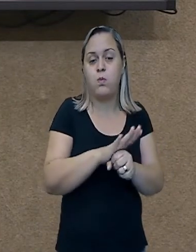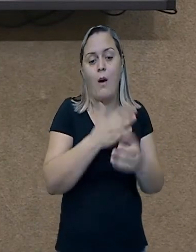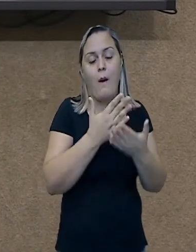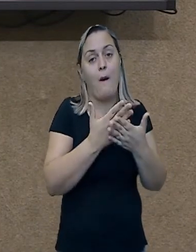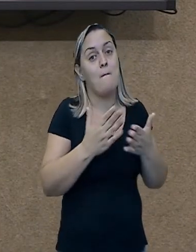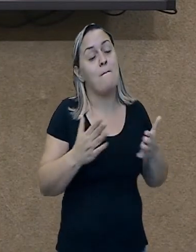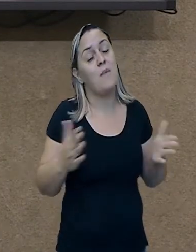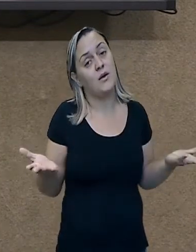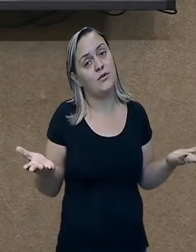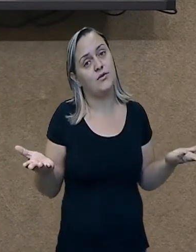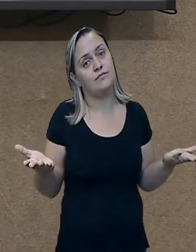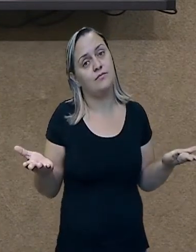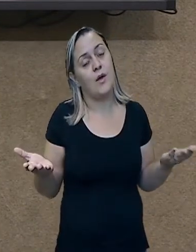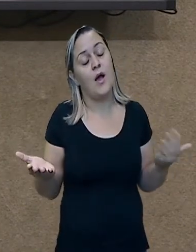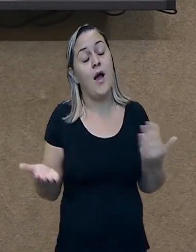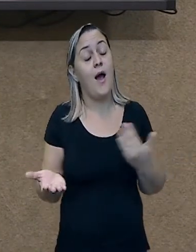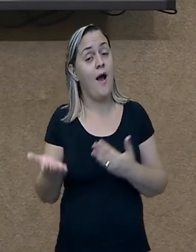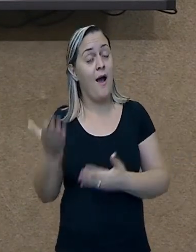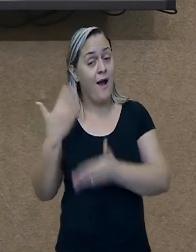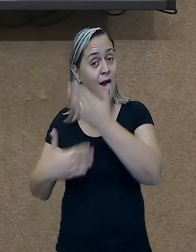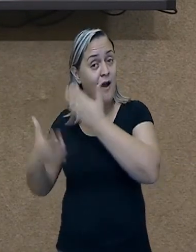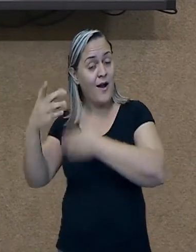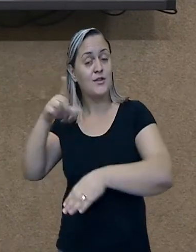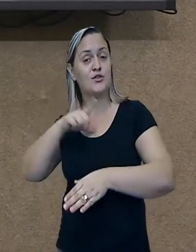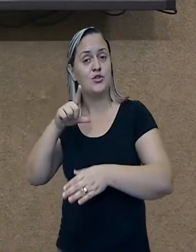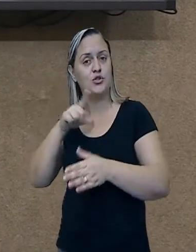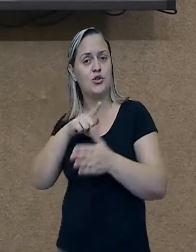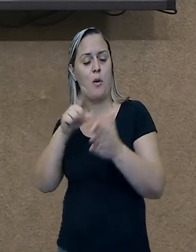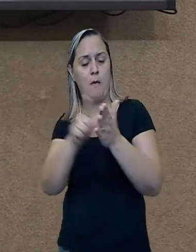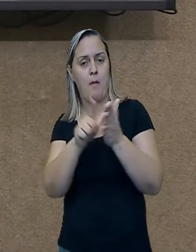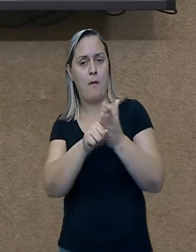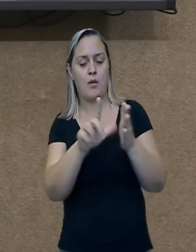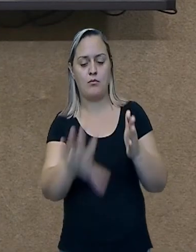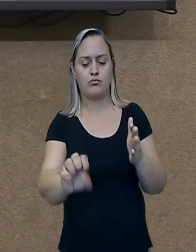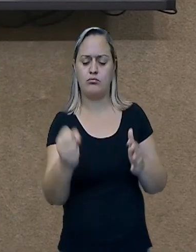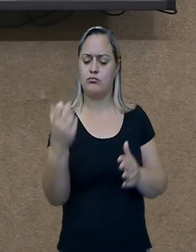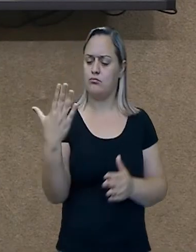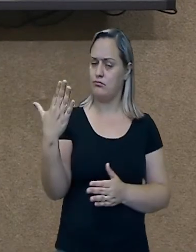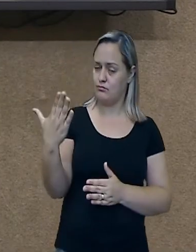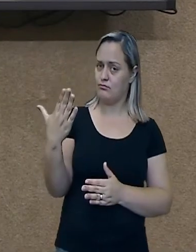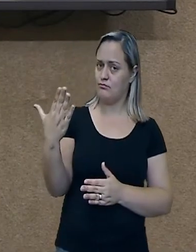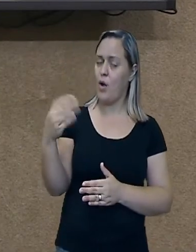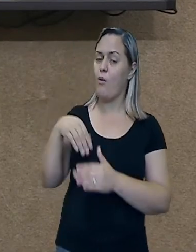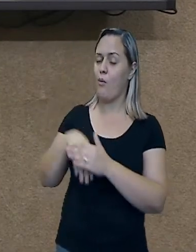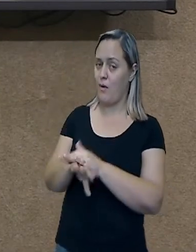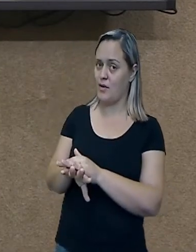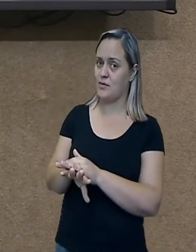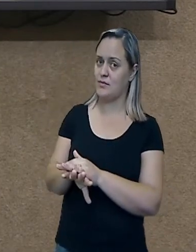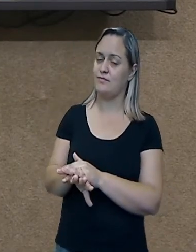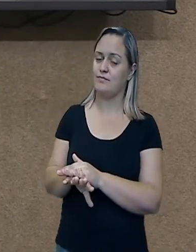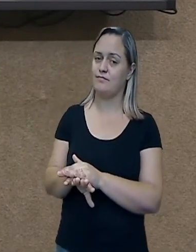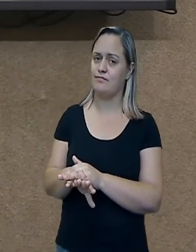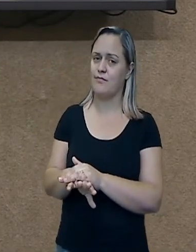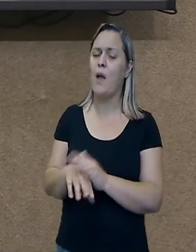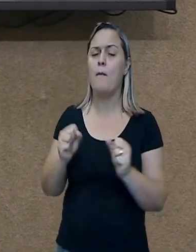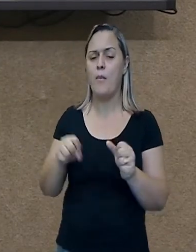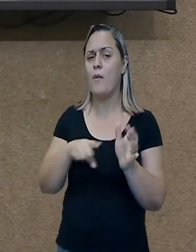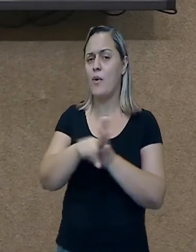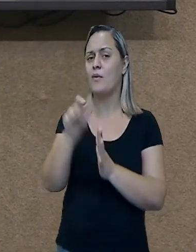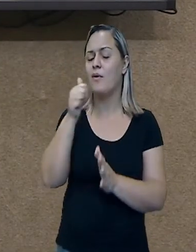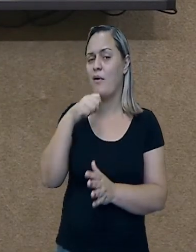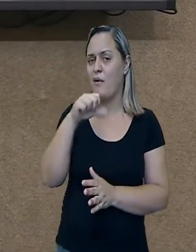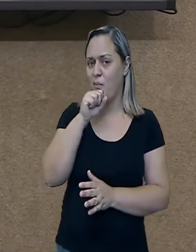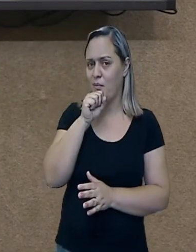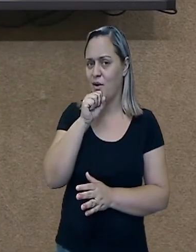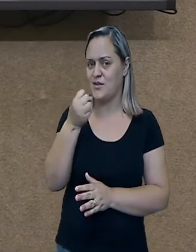registradas, né? Elas eram reveladas. Muitas pessoas ainda revelam e tem em casa. Vem aí com sua mãe se você tem